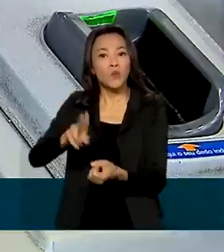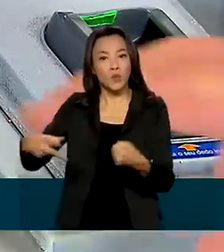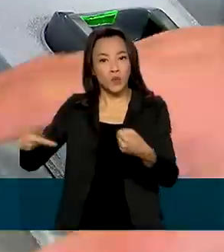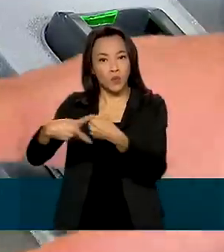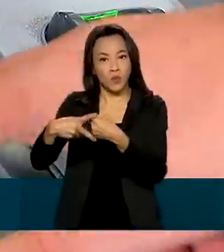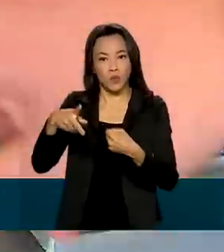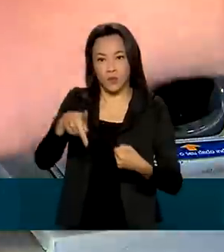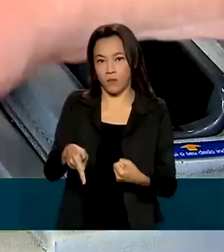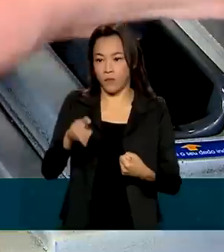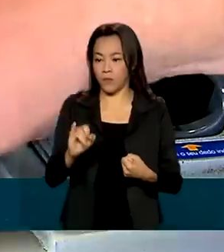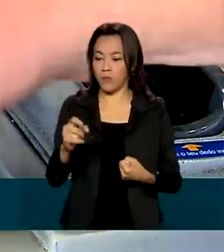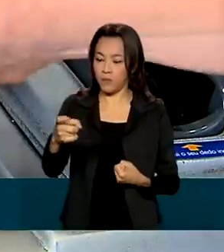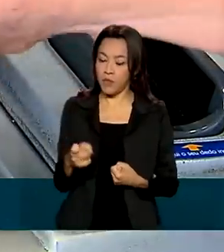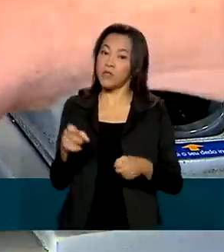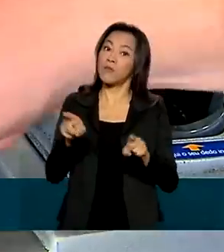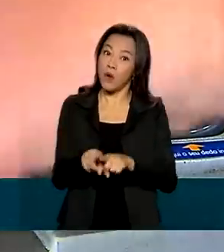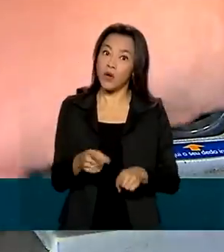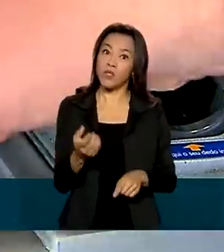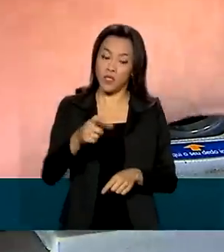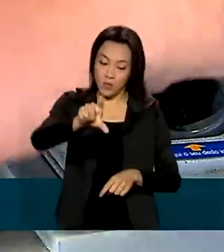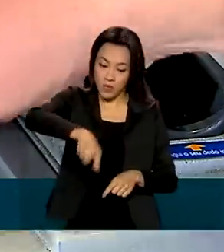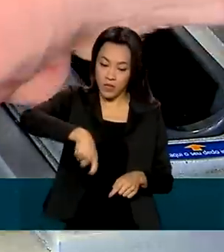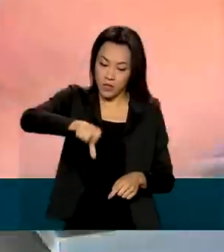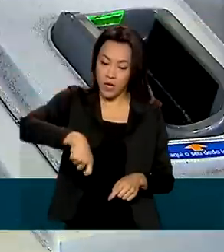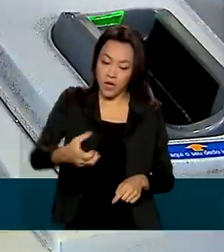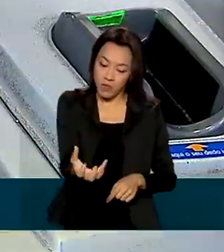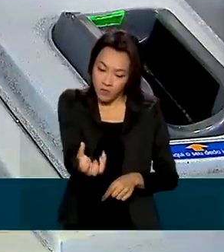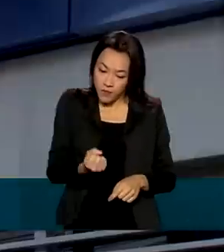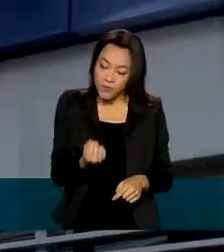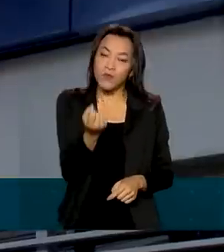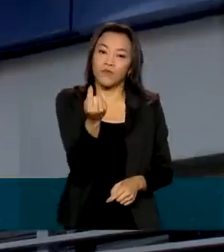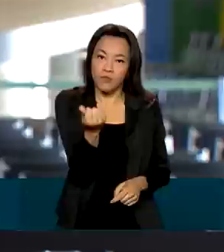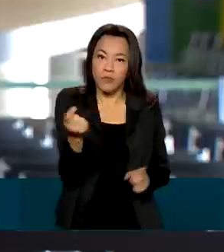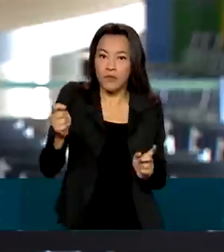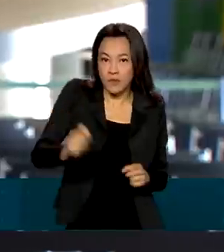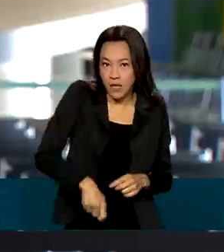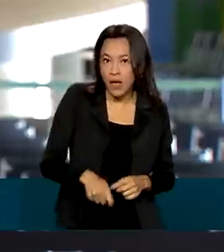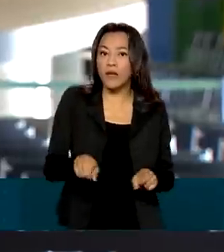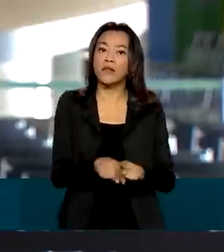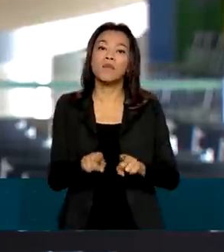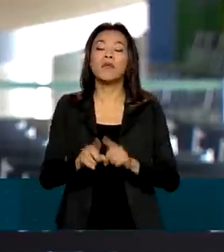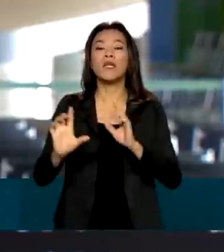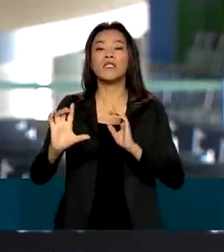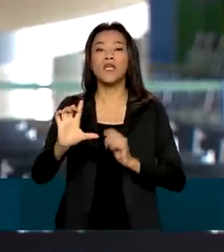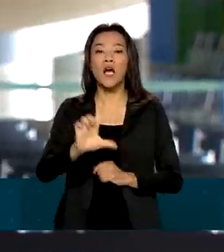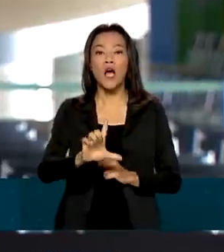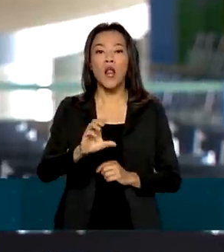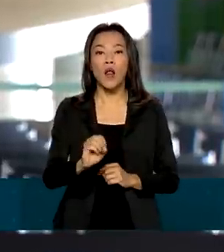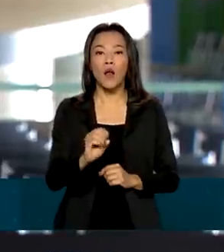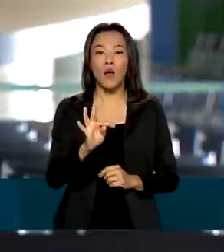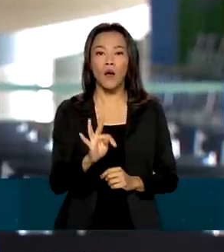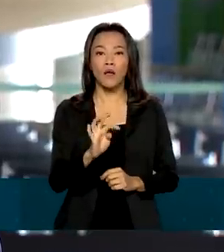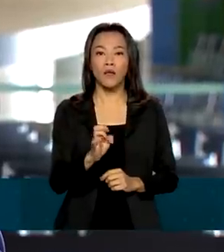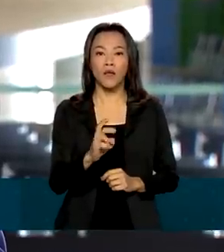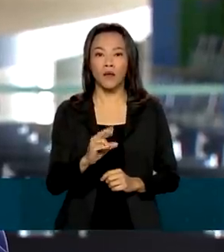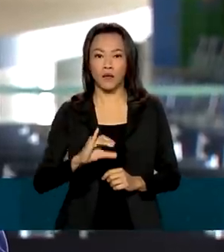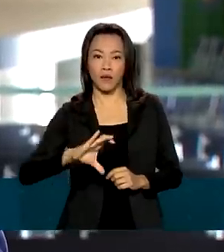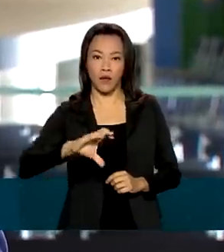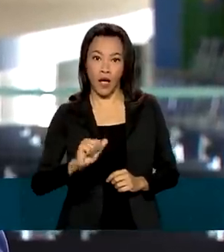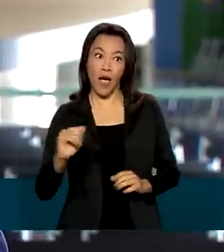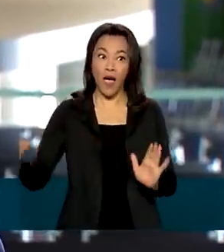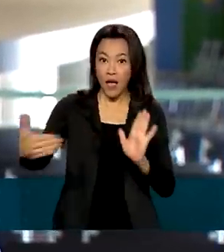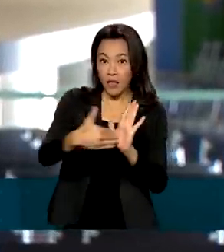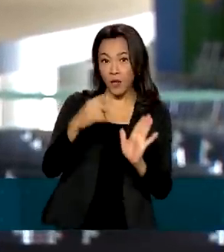saque também pode ser feito nos terminais de autoatendimento da Caixa e em casas lotéricas. O dinheiro fica disponível até o dia